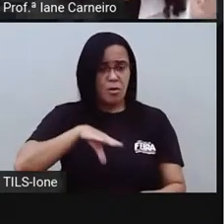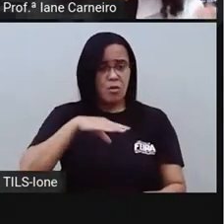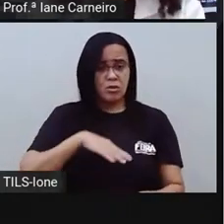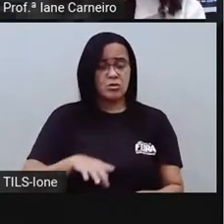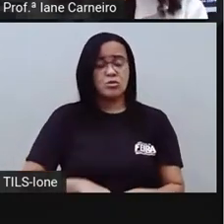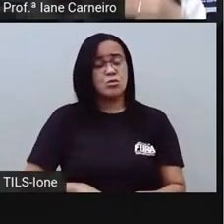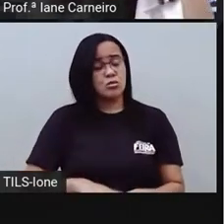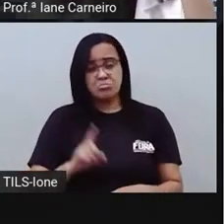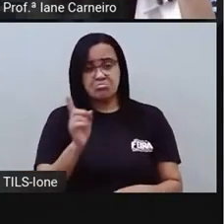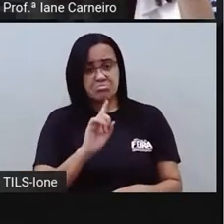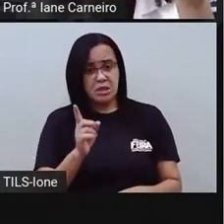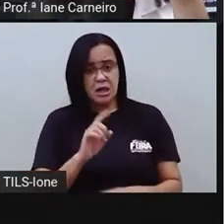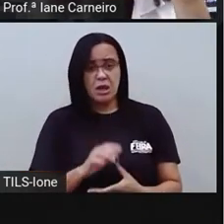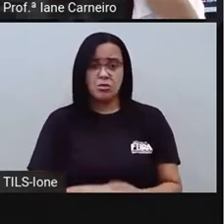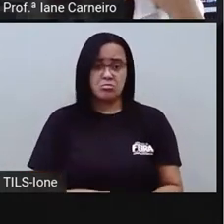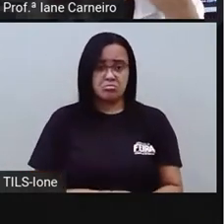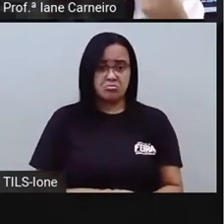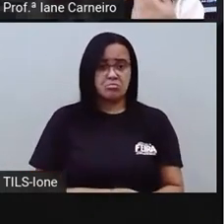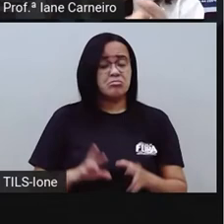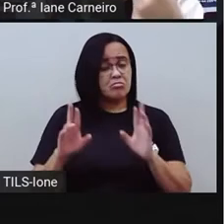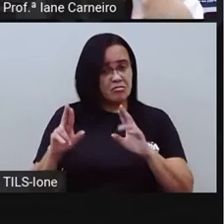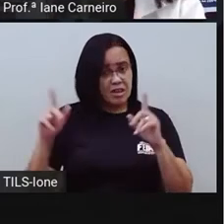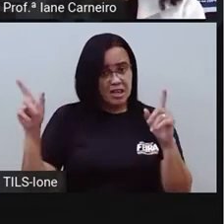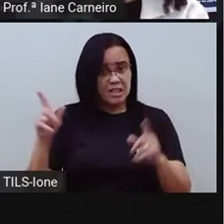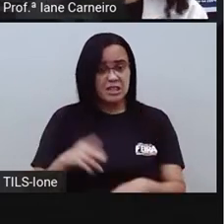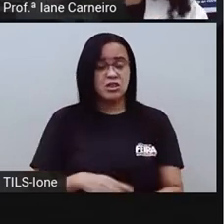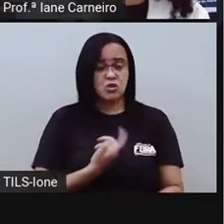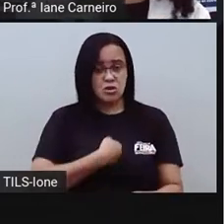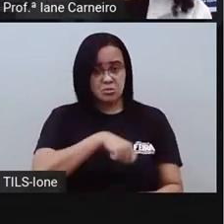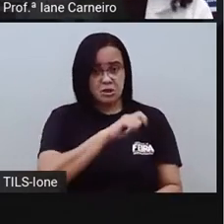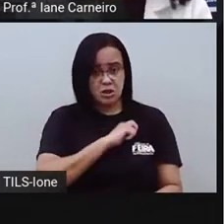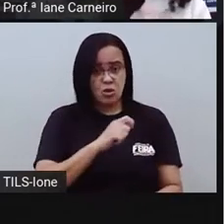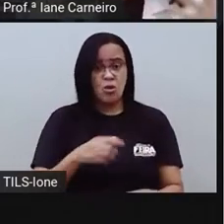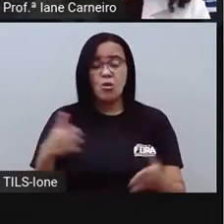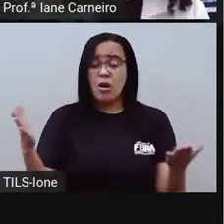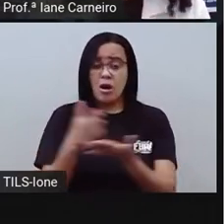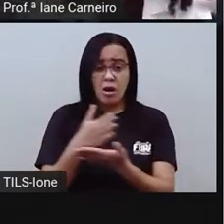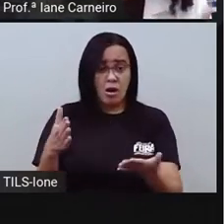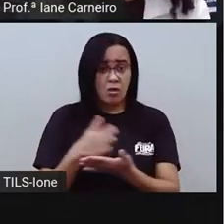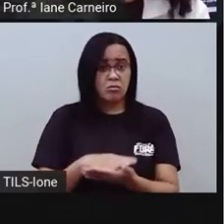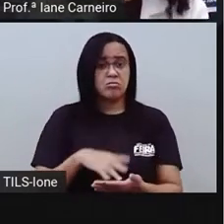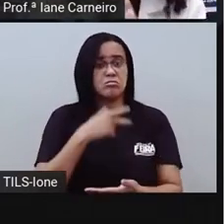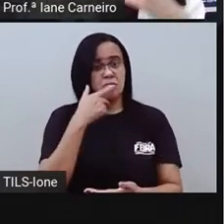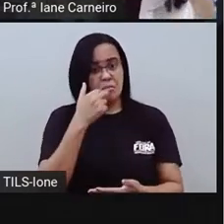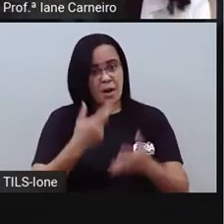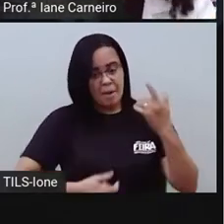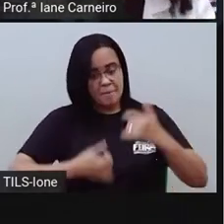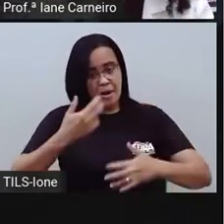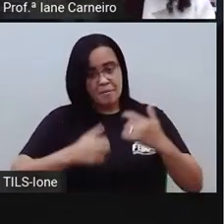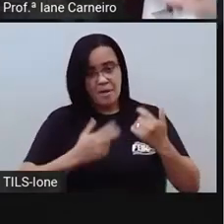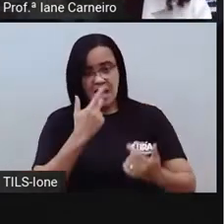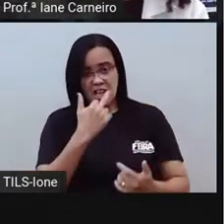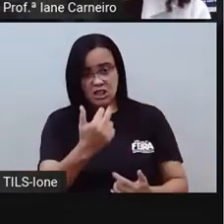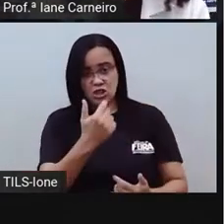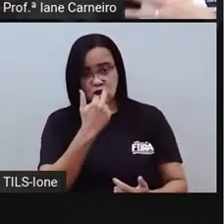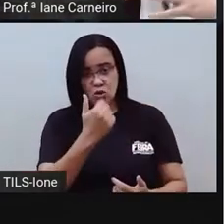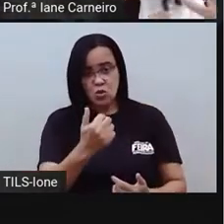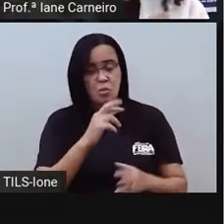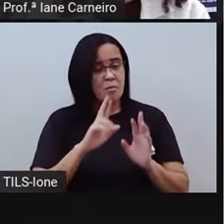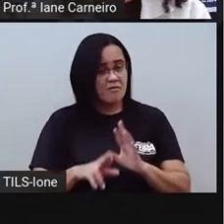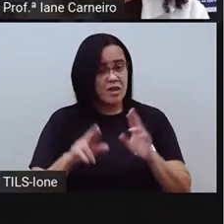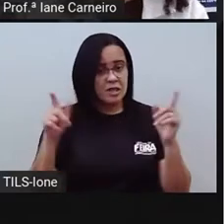povos originários que ainda falam os seus idiomas. Então, vejam como o nosso planeta Terra é